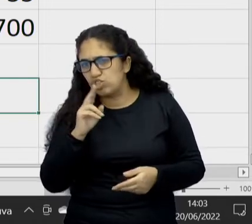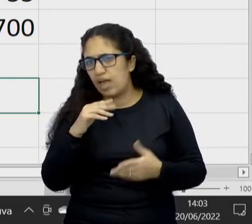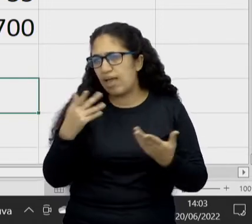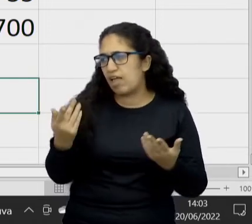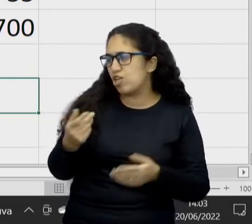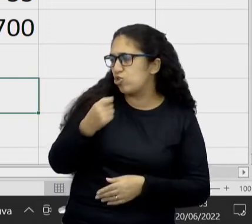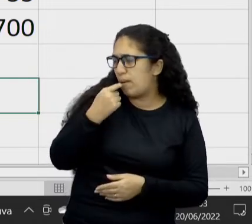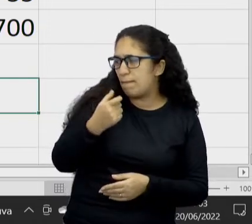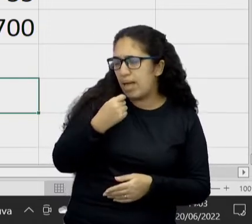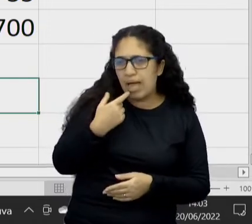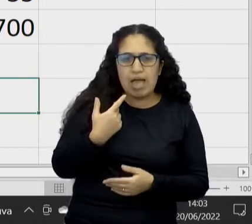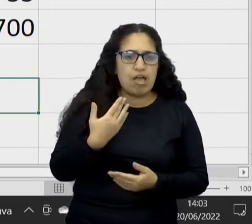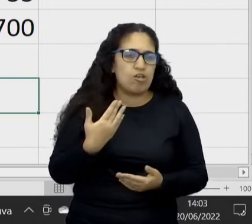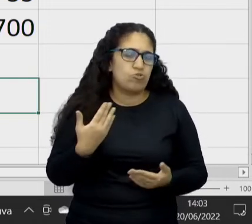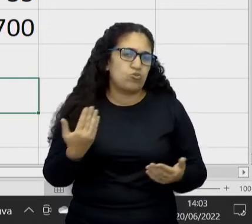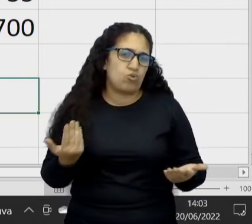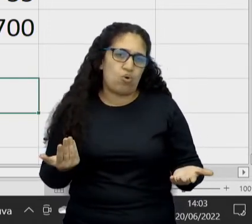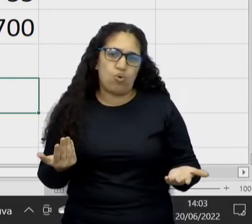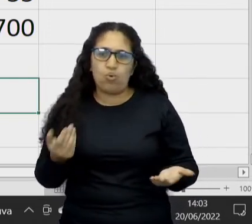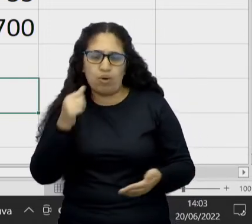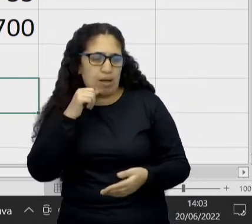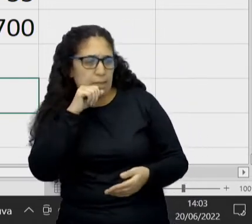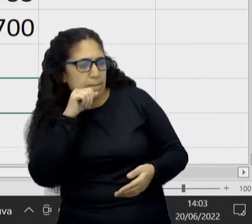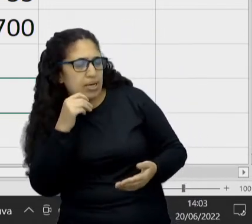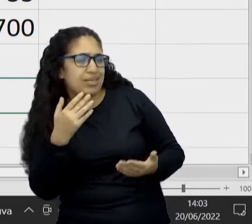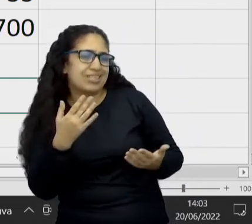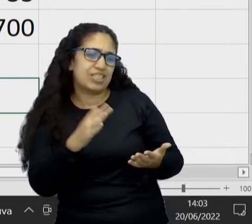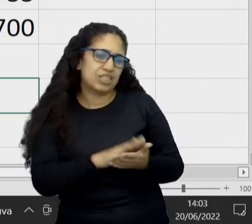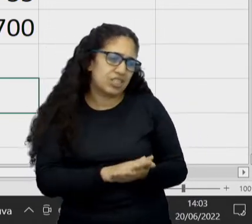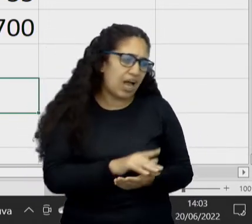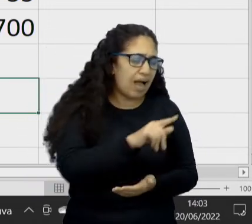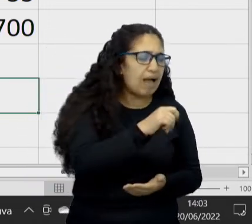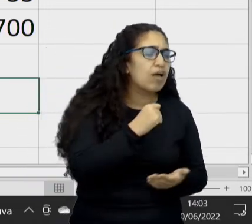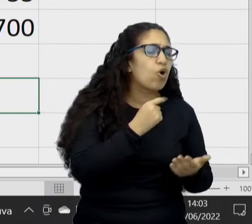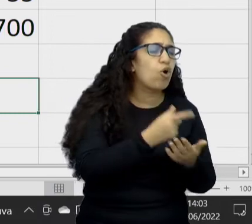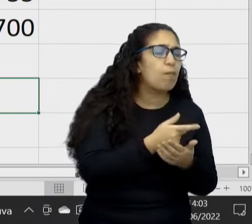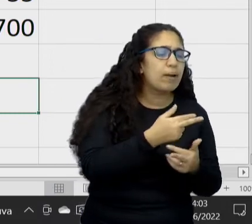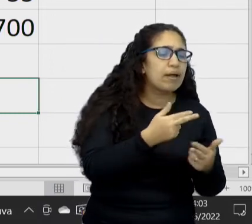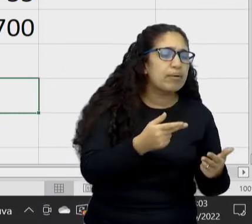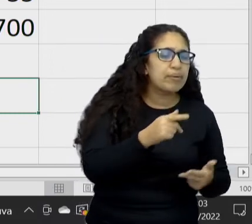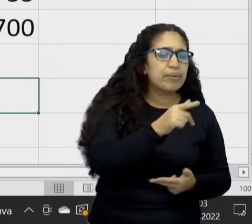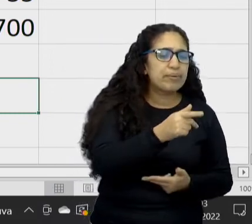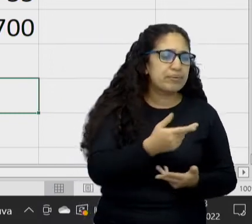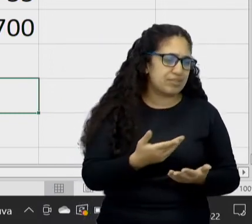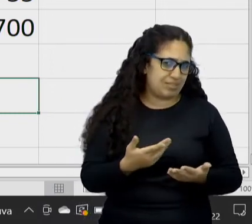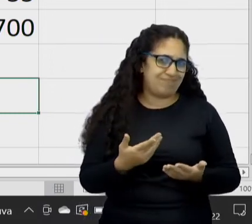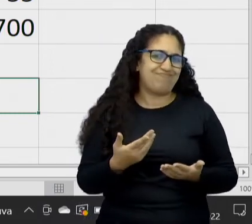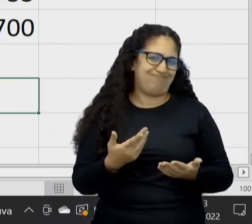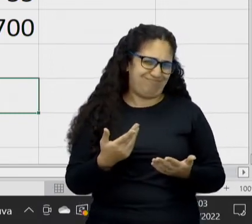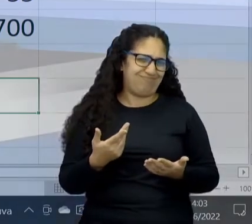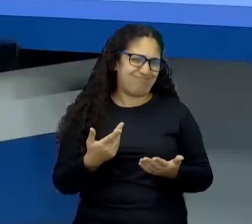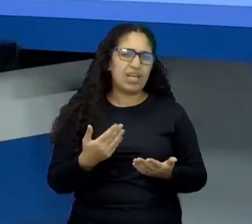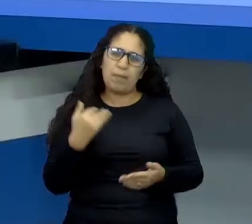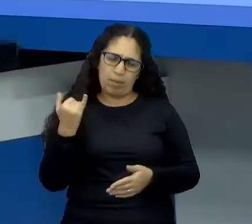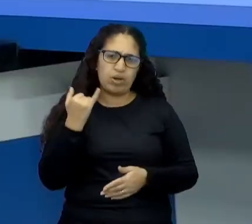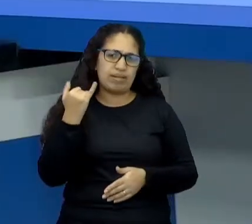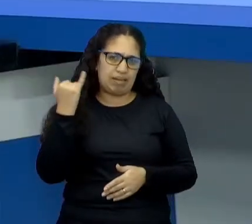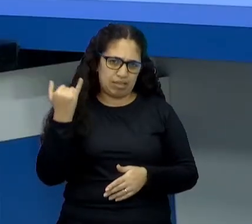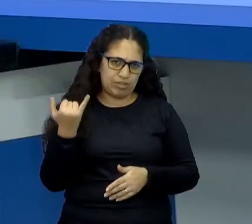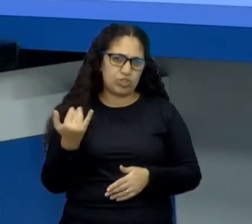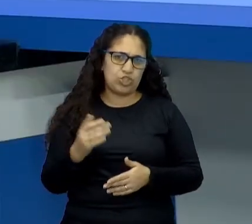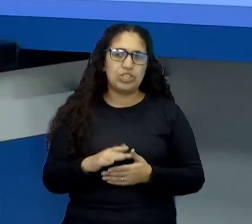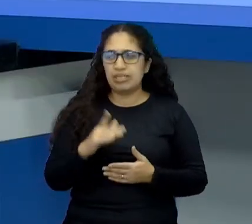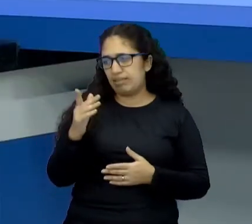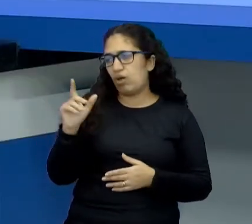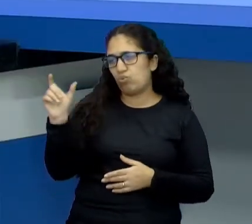remédio. Sim. Ou a mãe que liga e fala, ah, compra aí qualquer coisa aí de higiene pessoal. Coisas importantes, entra